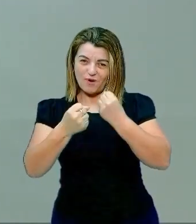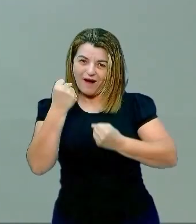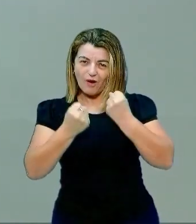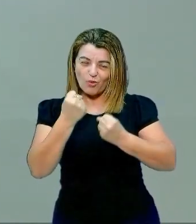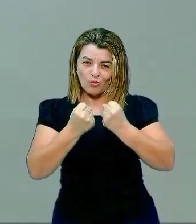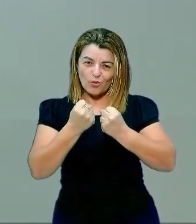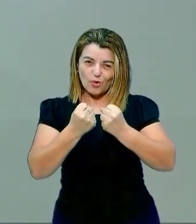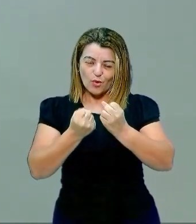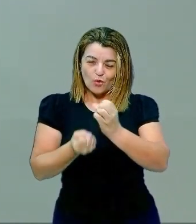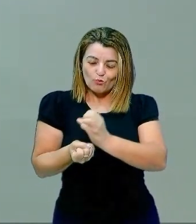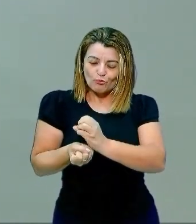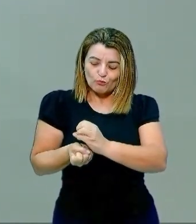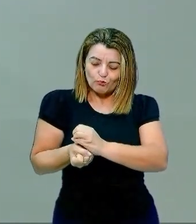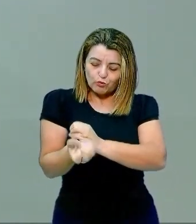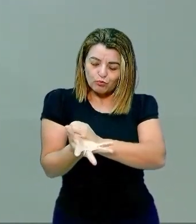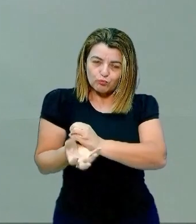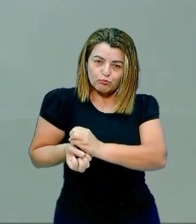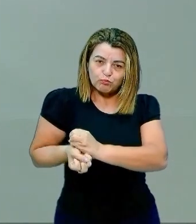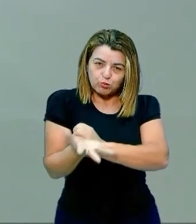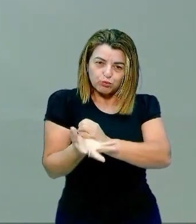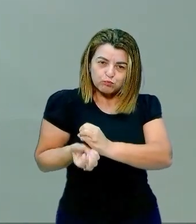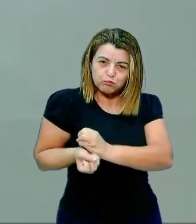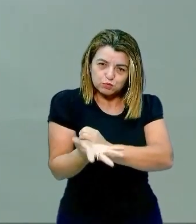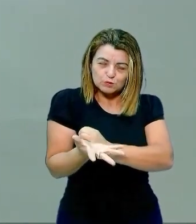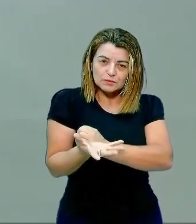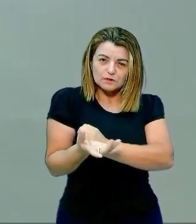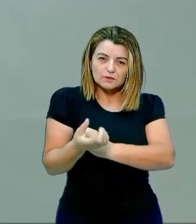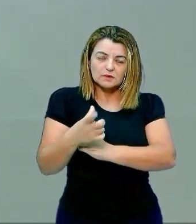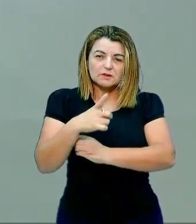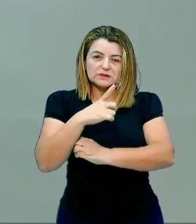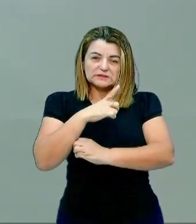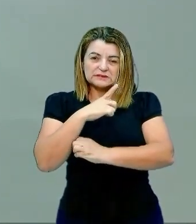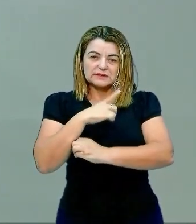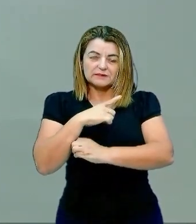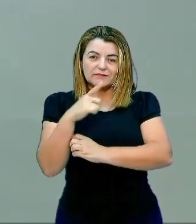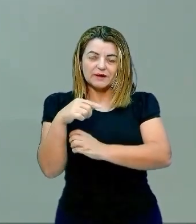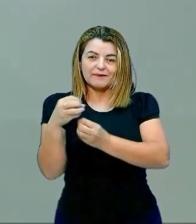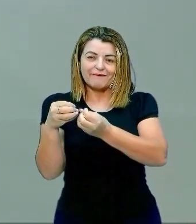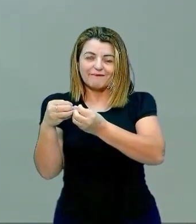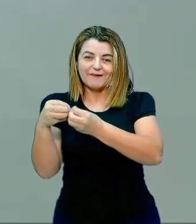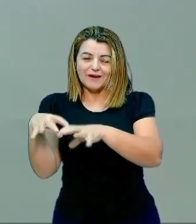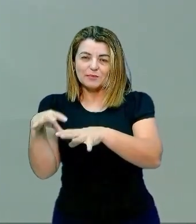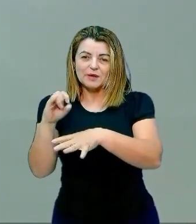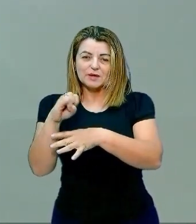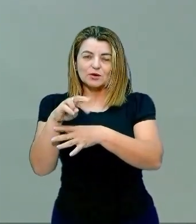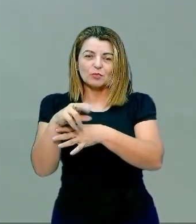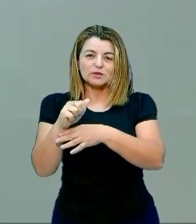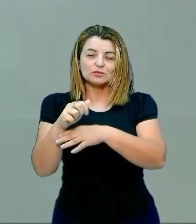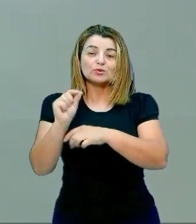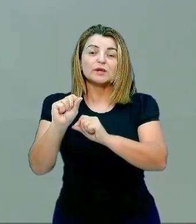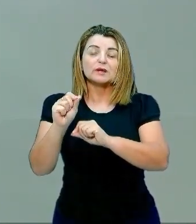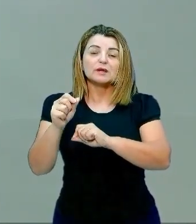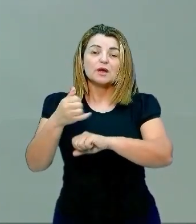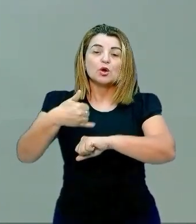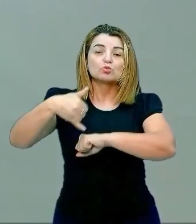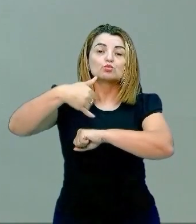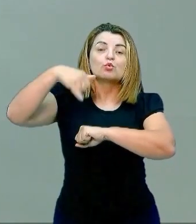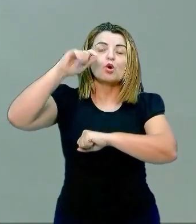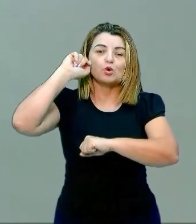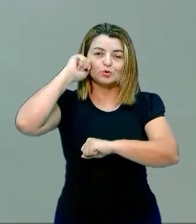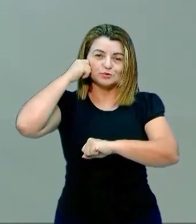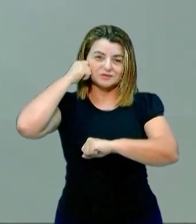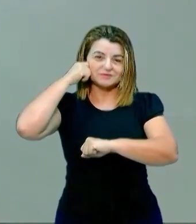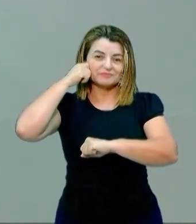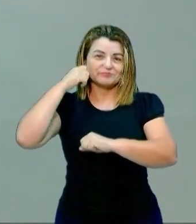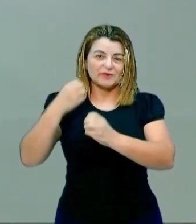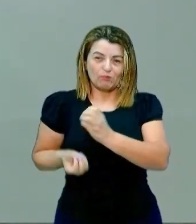Aquele gás ali, ele é produzido a partir da quebra incompleta do petróleo. E ele é